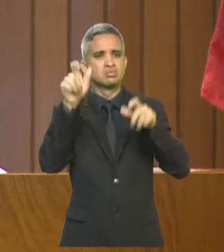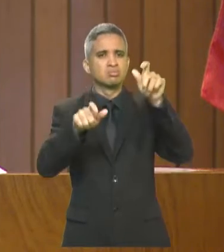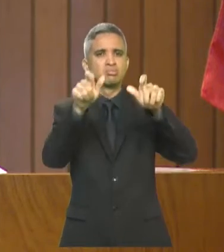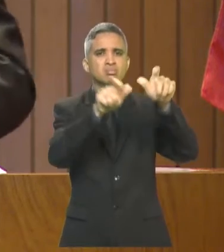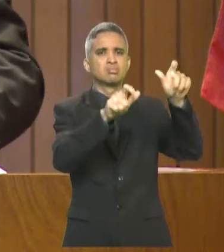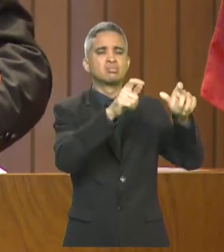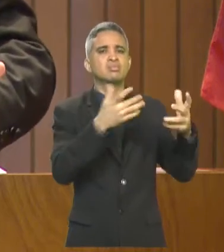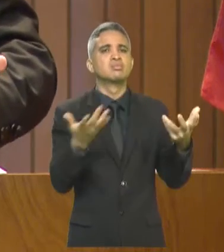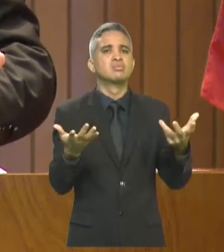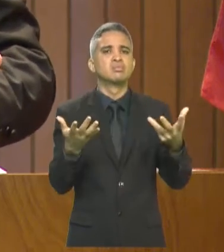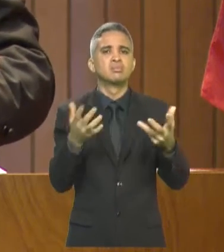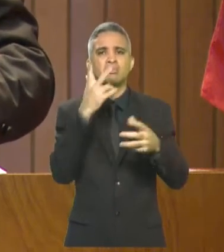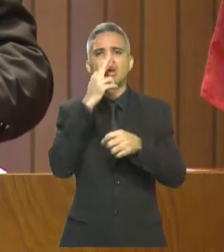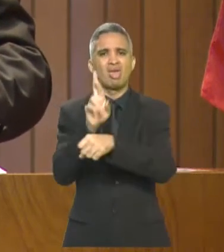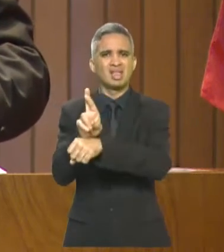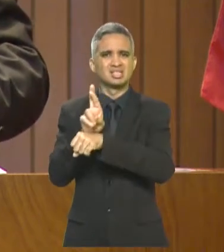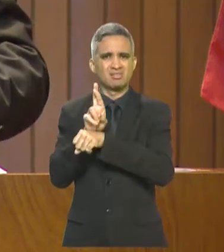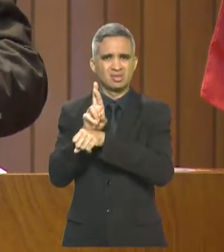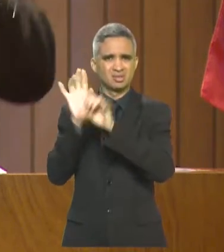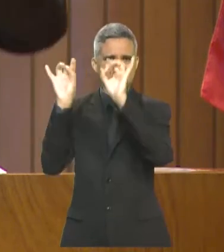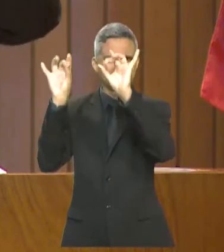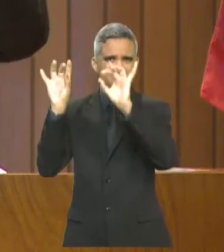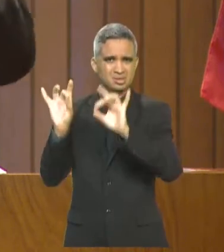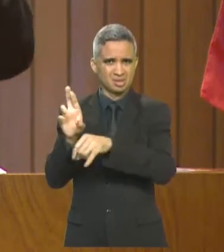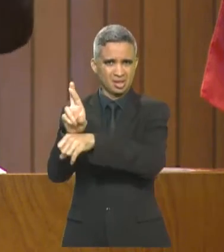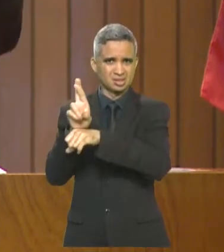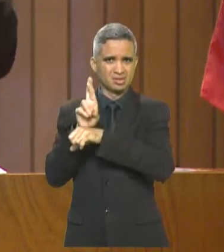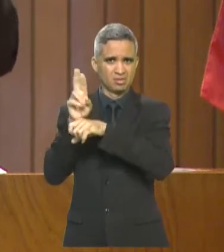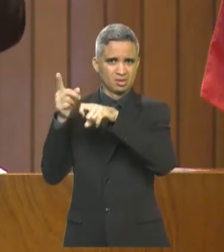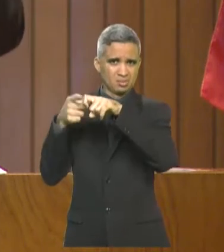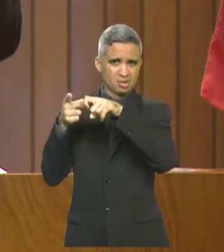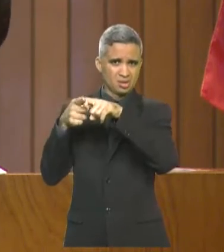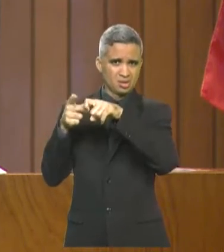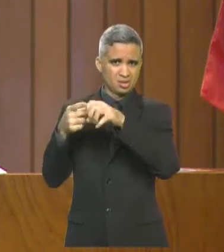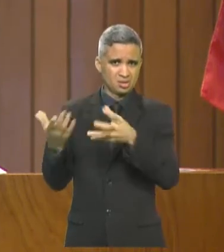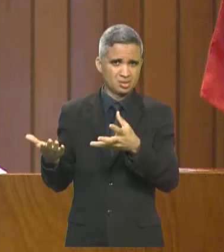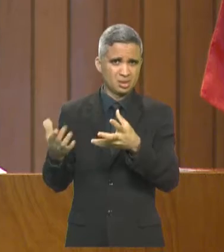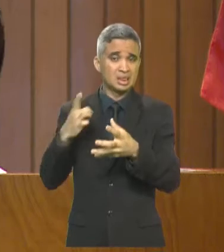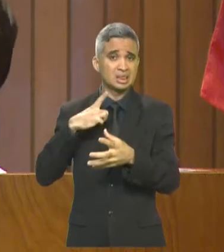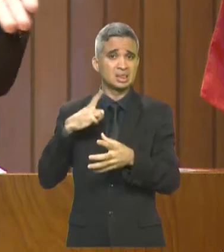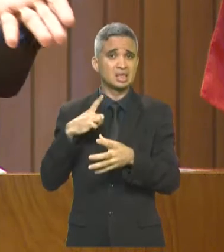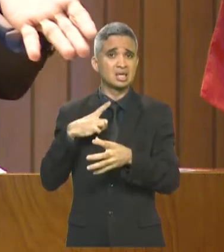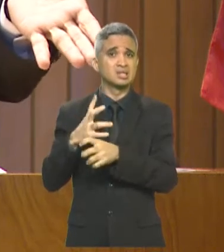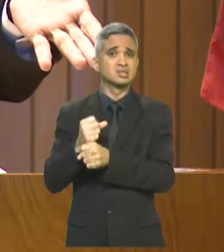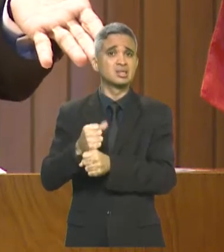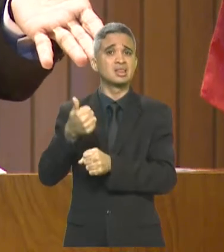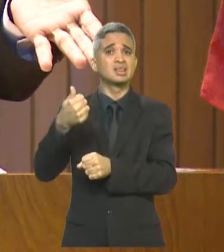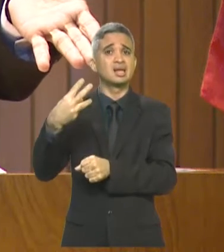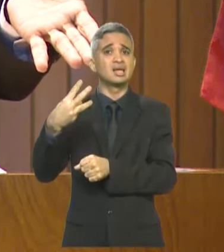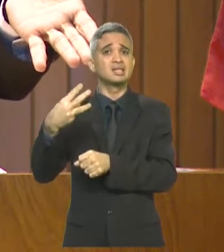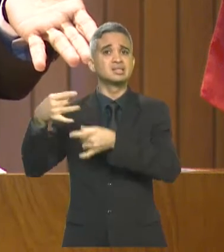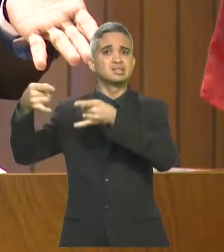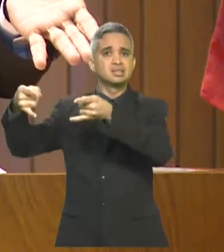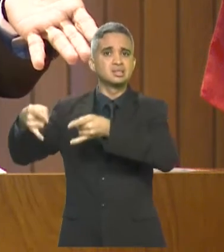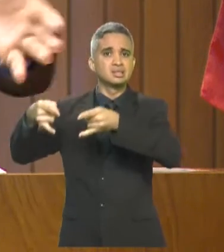dirigindo o ônibus lotado, reserva de 13 leitos para médicos, no Carlos Macieira?